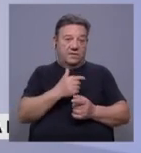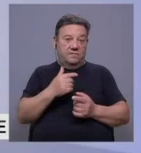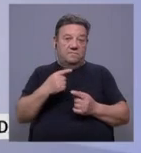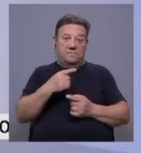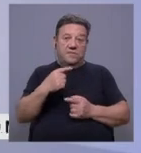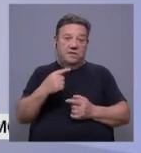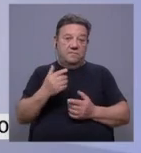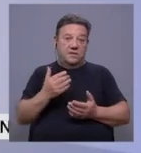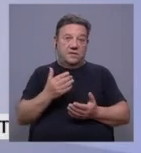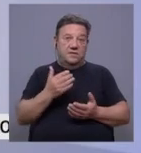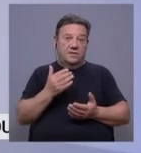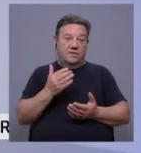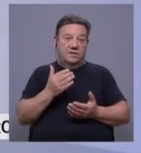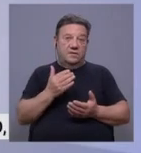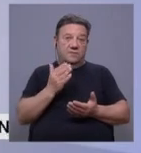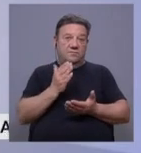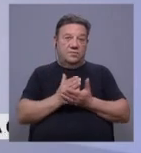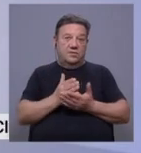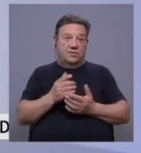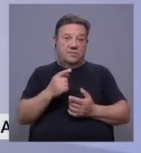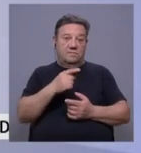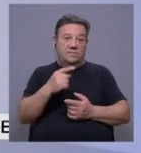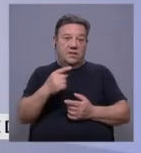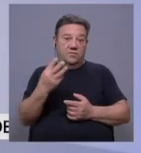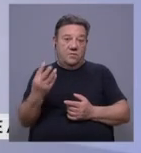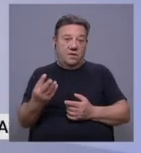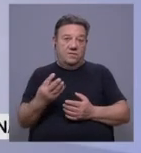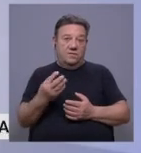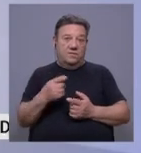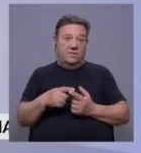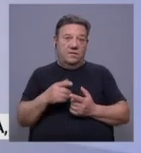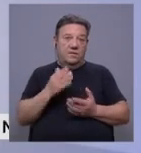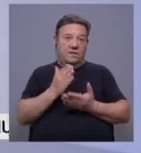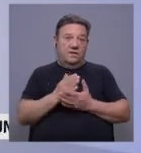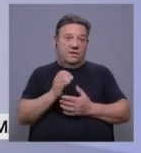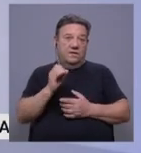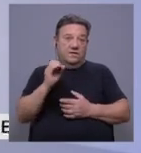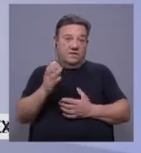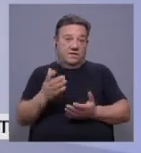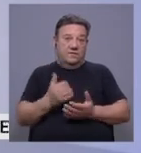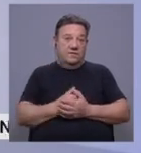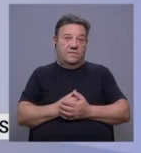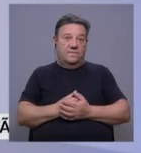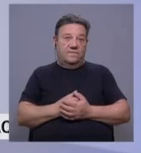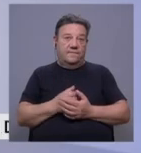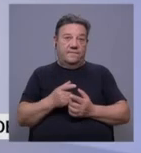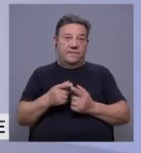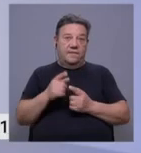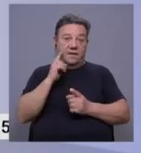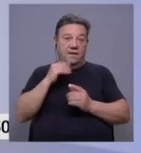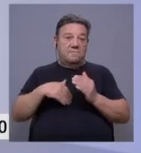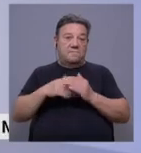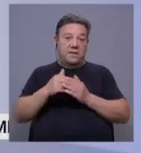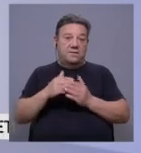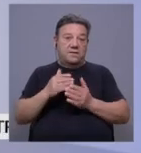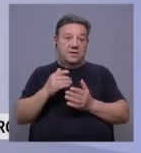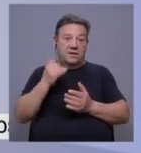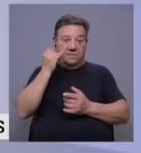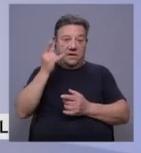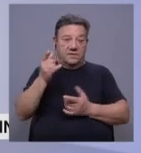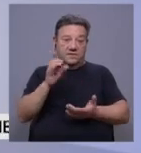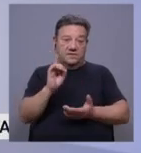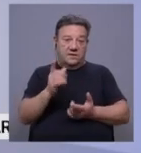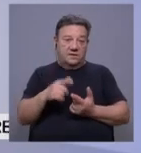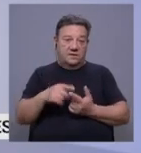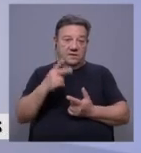mínimas na ordem dos menos 4 graus a 0 graus, com as máximas para Bragança de